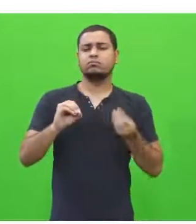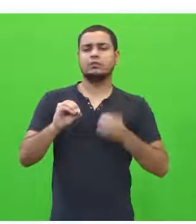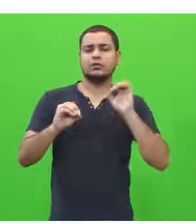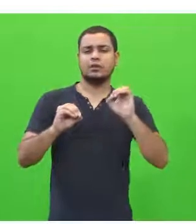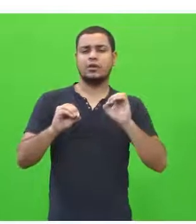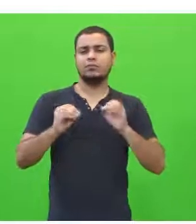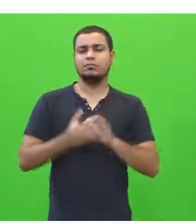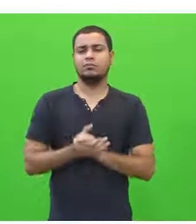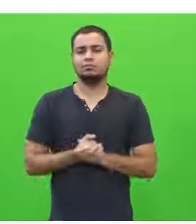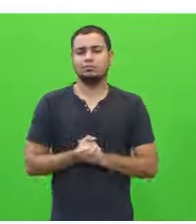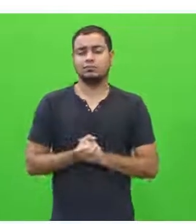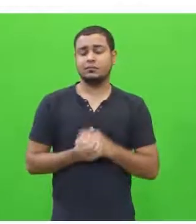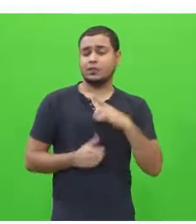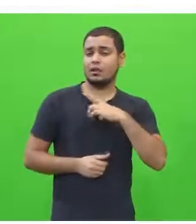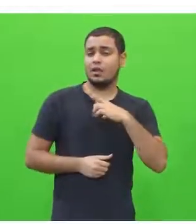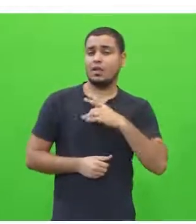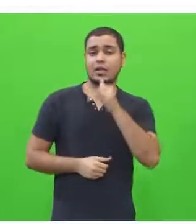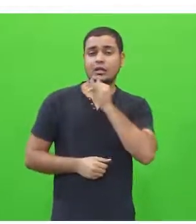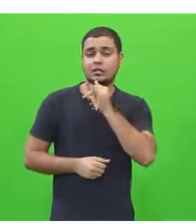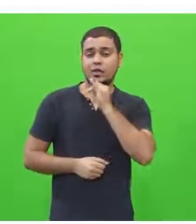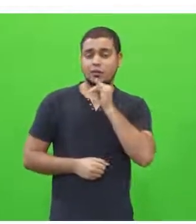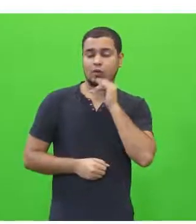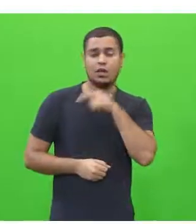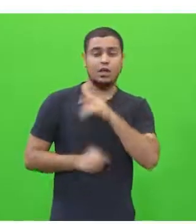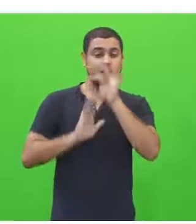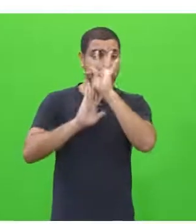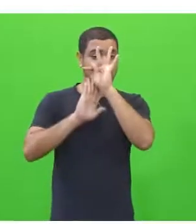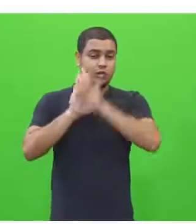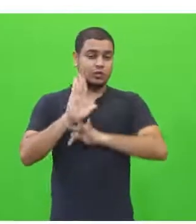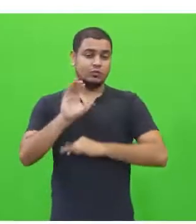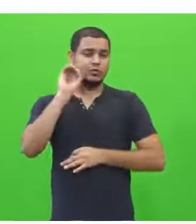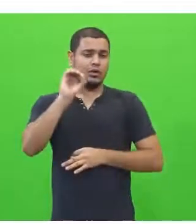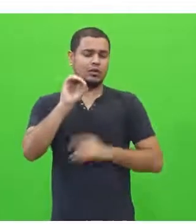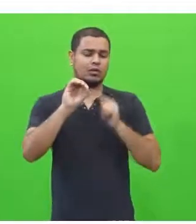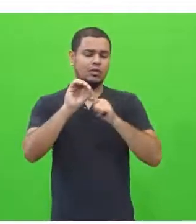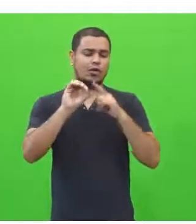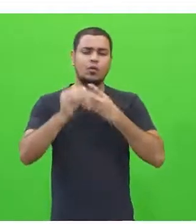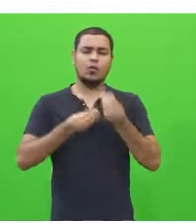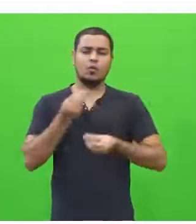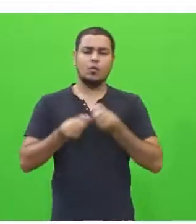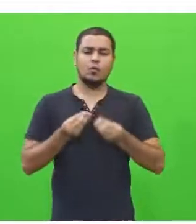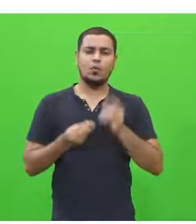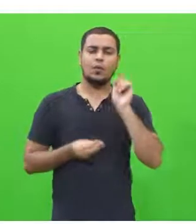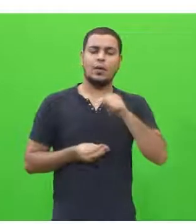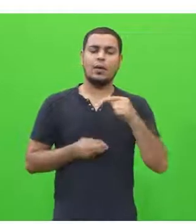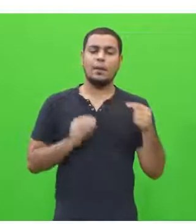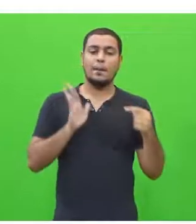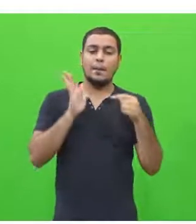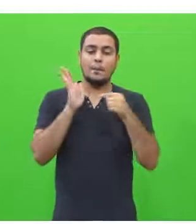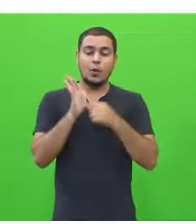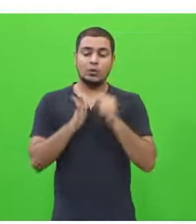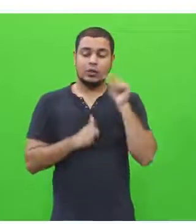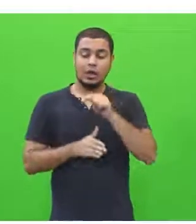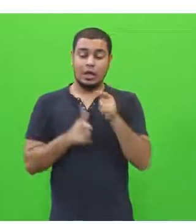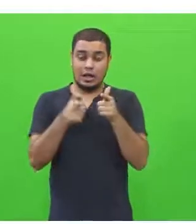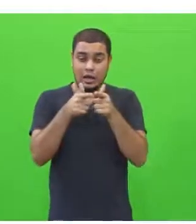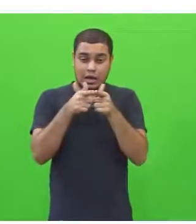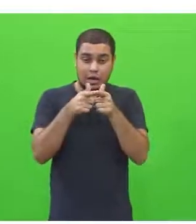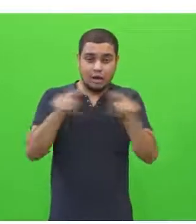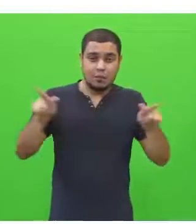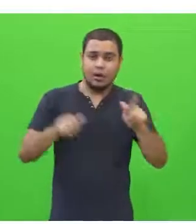um exemplo aí, mostrando para você, o quanto que a parte da gramática